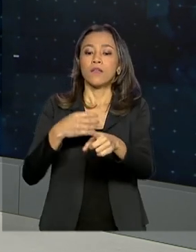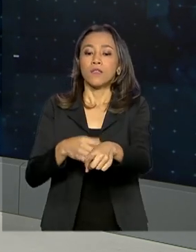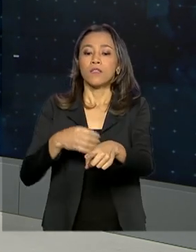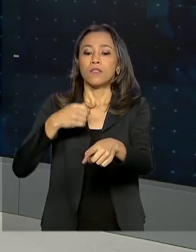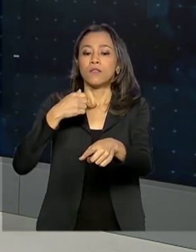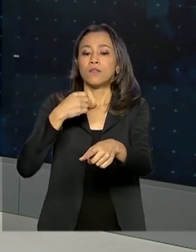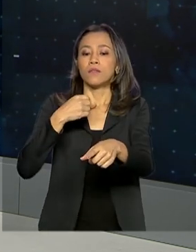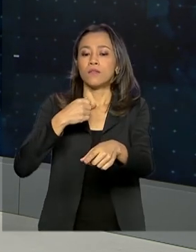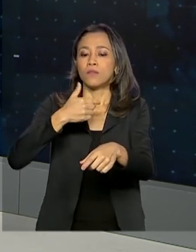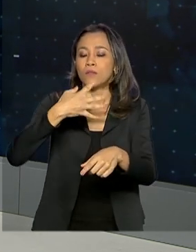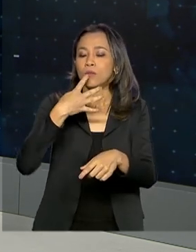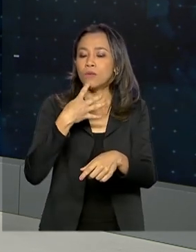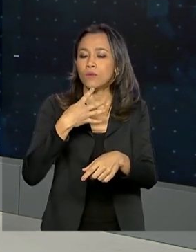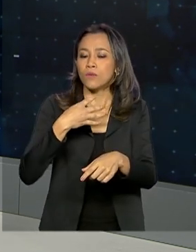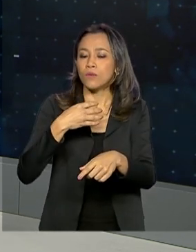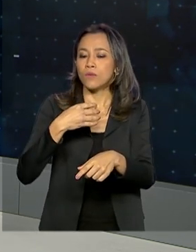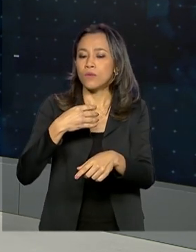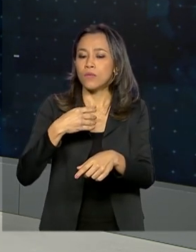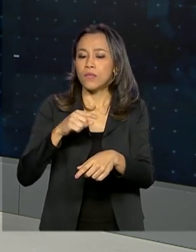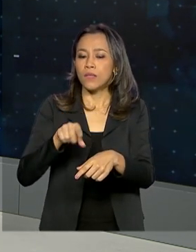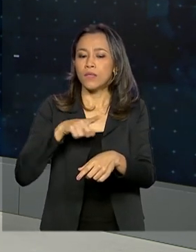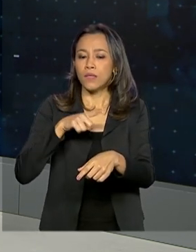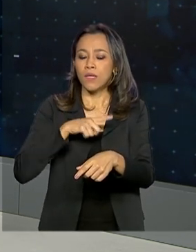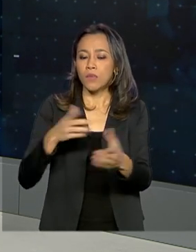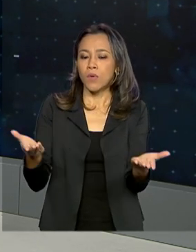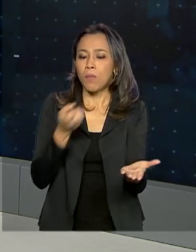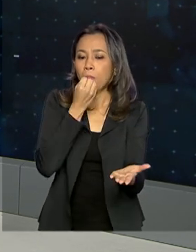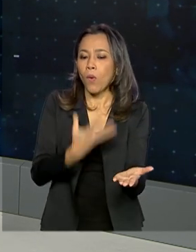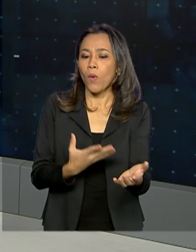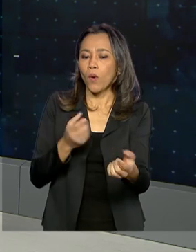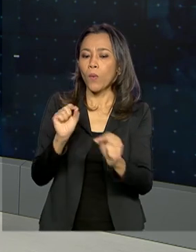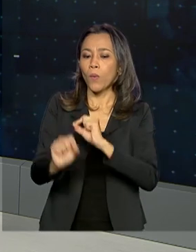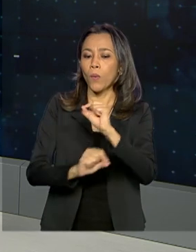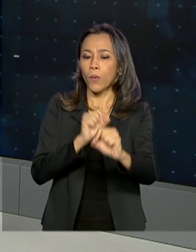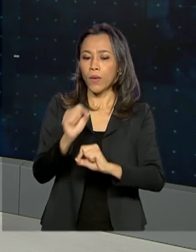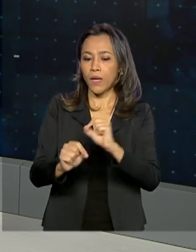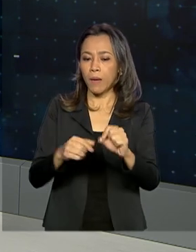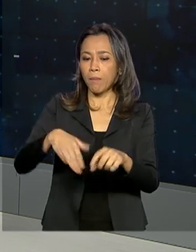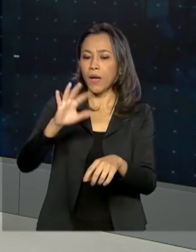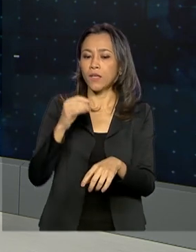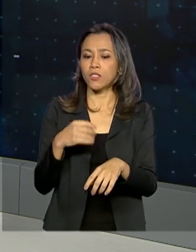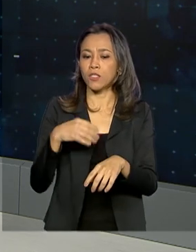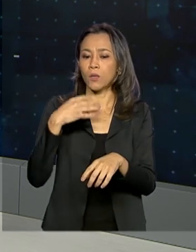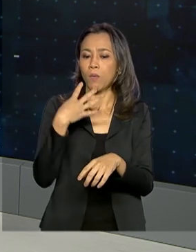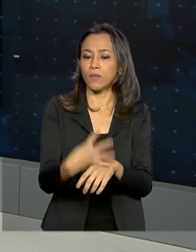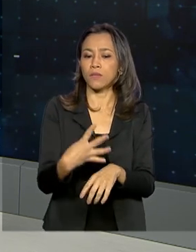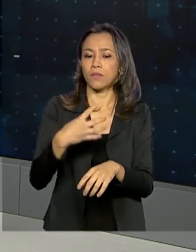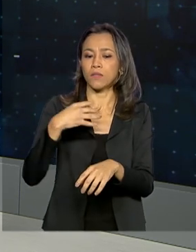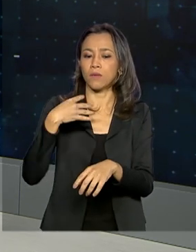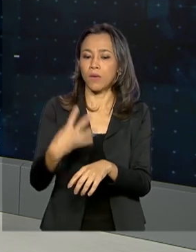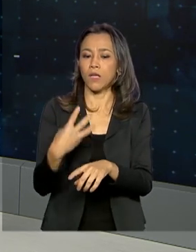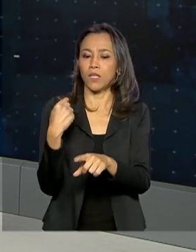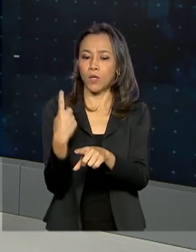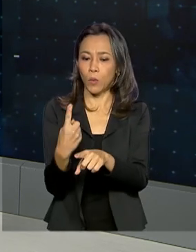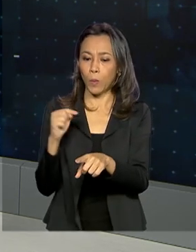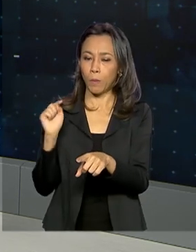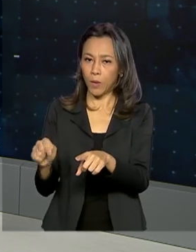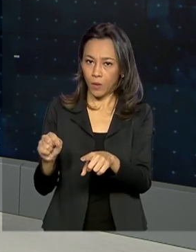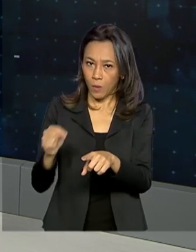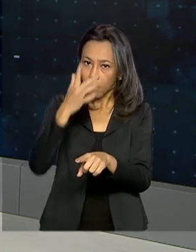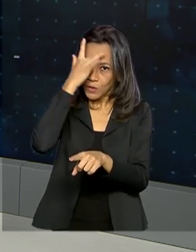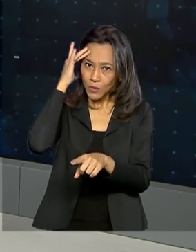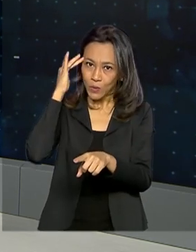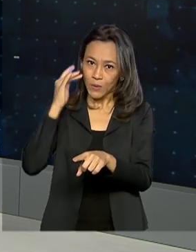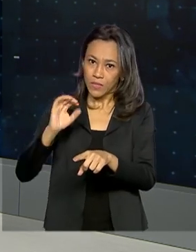mortes registradas no país. E a boa notícia é que nós temos mais de 441 mil pacientes recuperados.